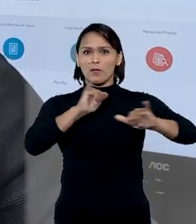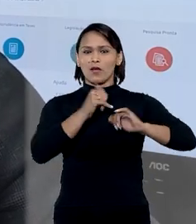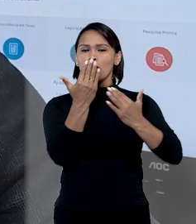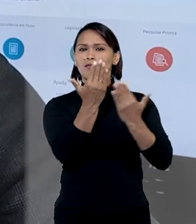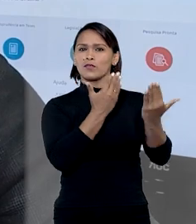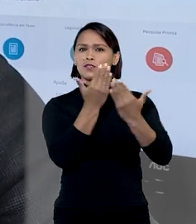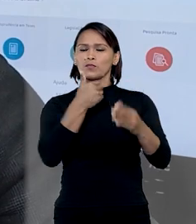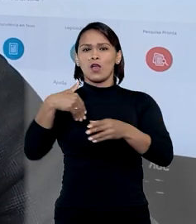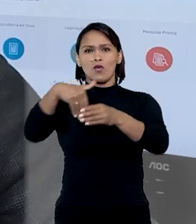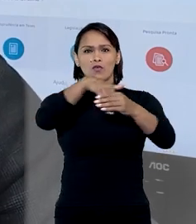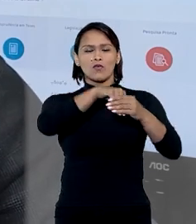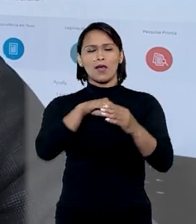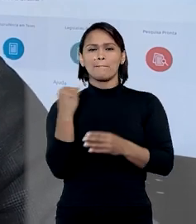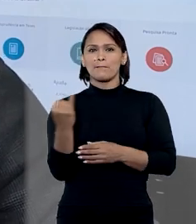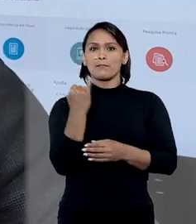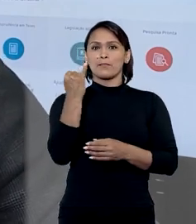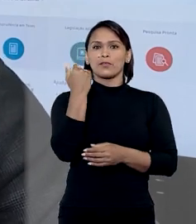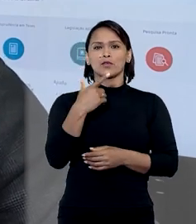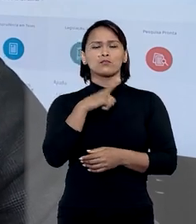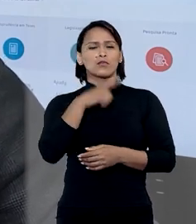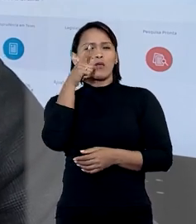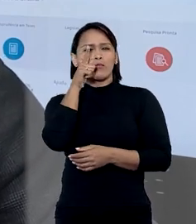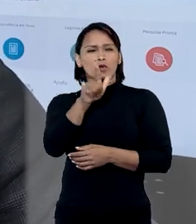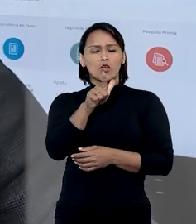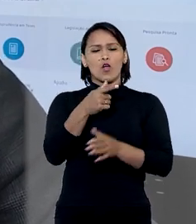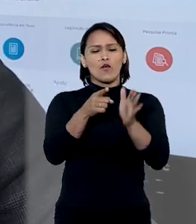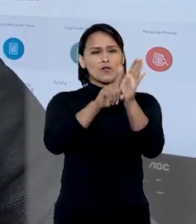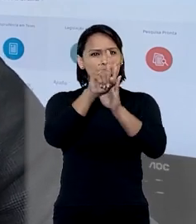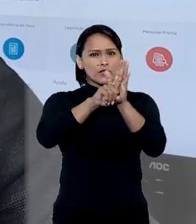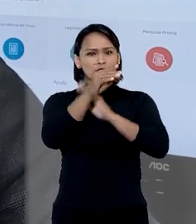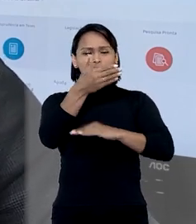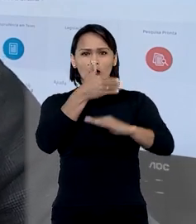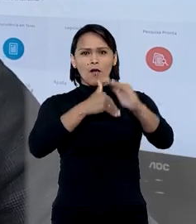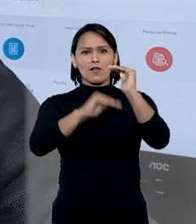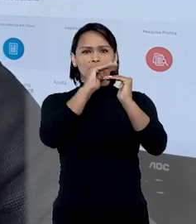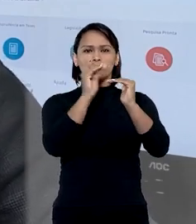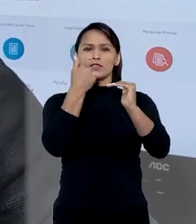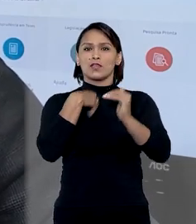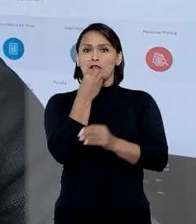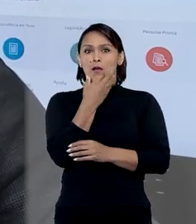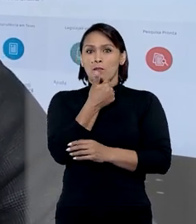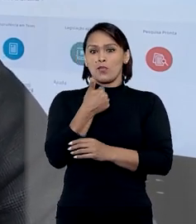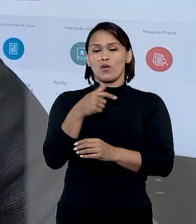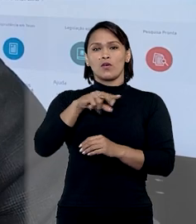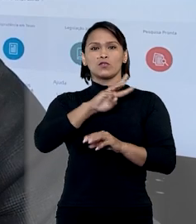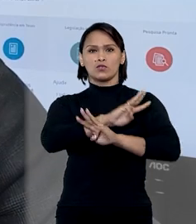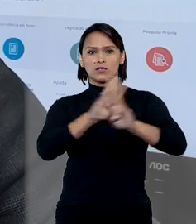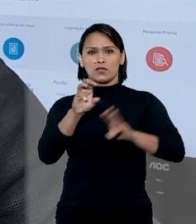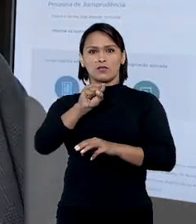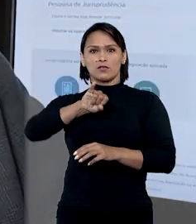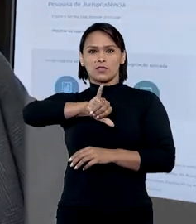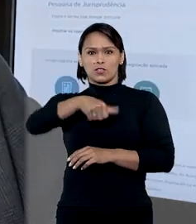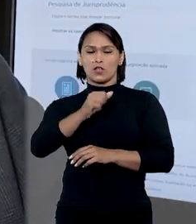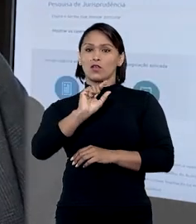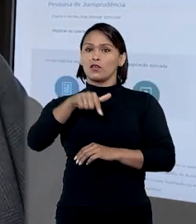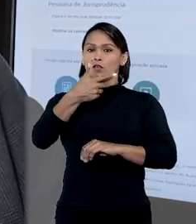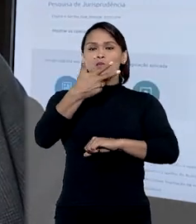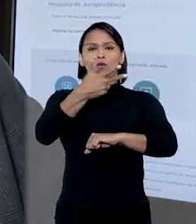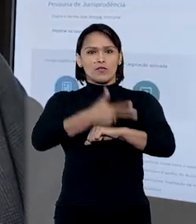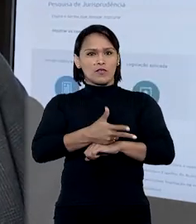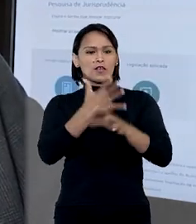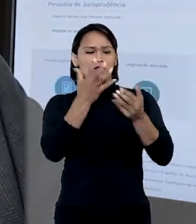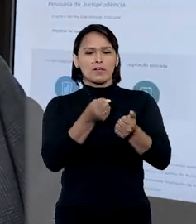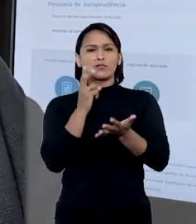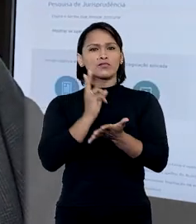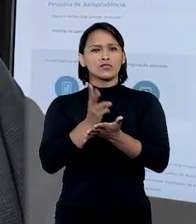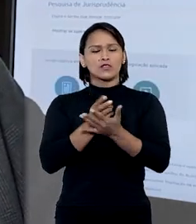acórdão é fundamental para a gente conseguir fazer uma busca avançada bem sucedida no site do STJ. No próximo vídeo nós